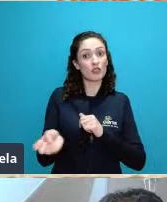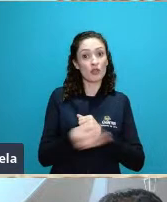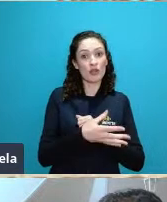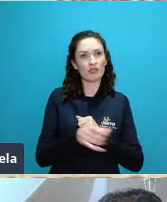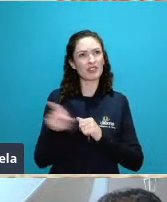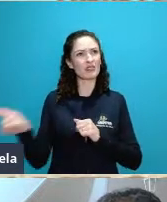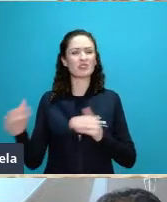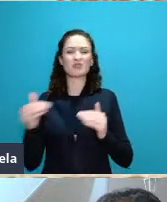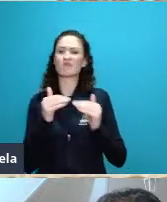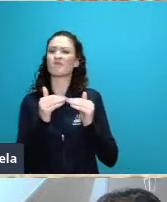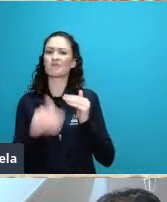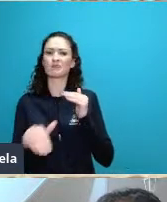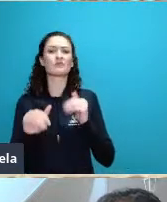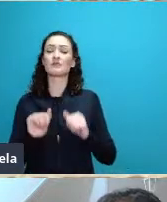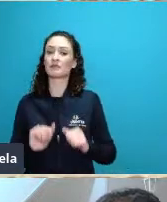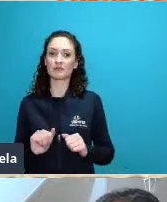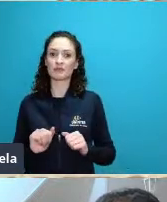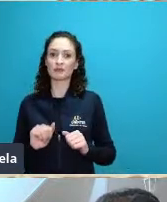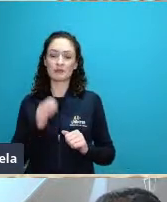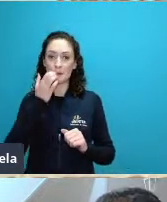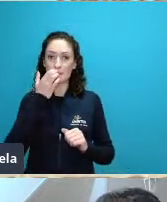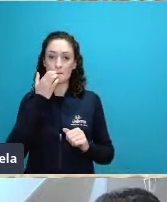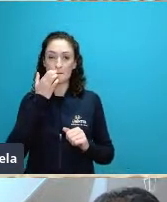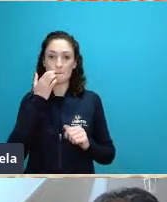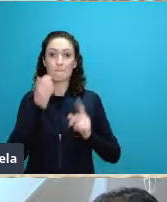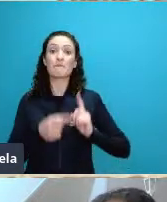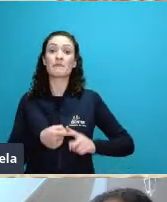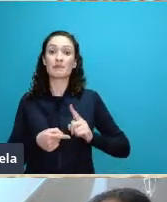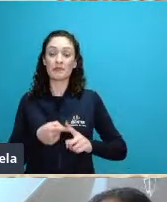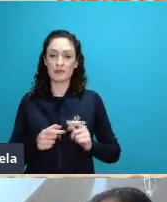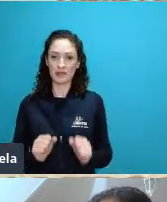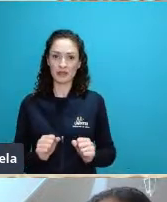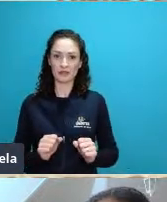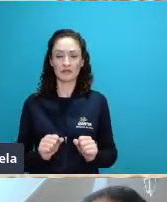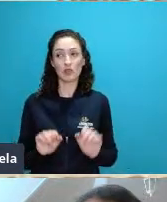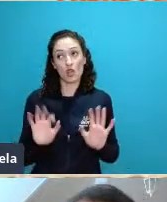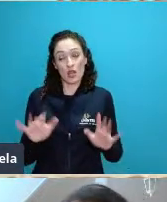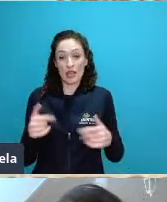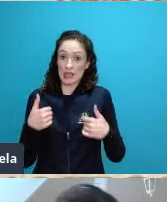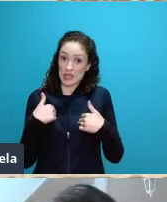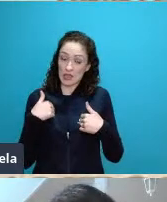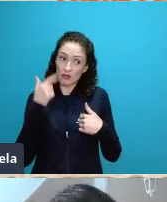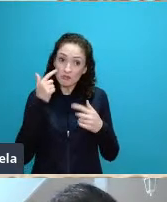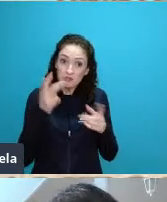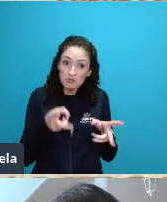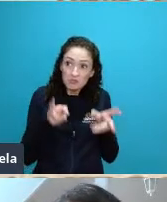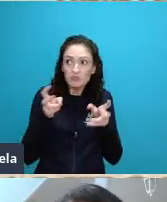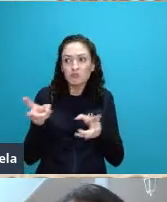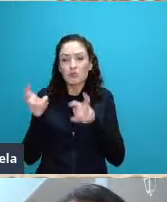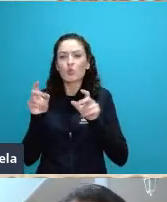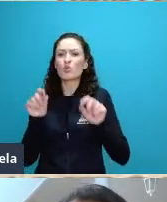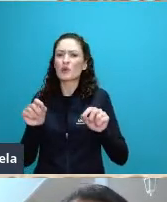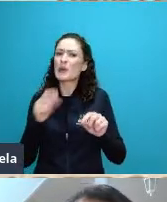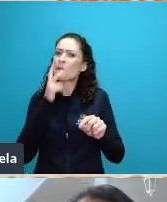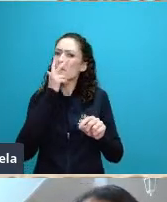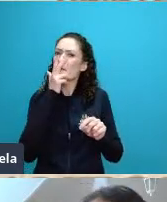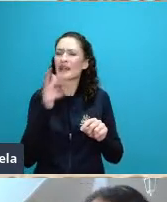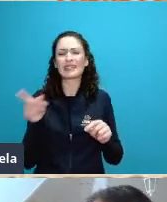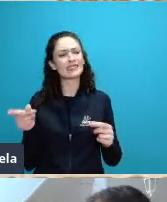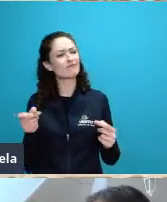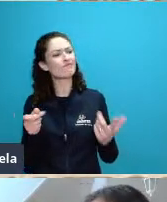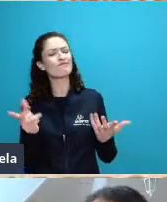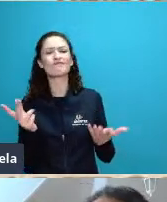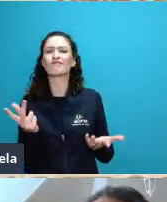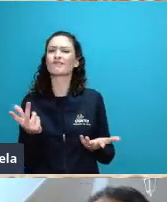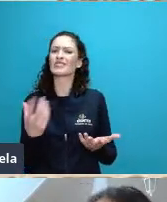assim com sob a minha forma de enxergar de maneira bastante equivocada no